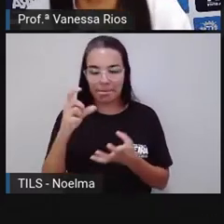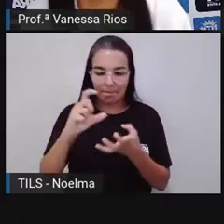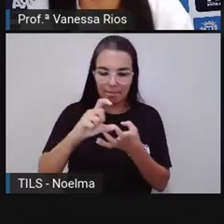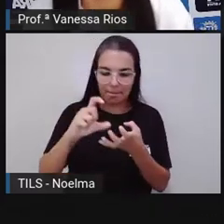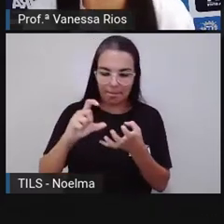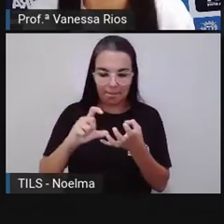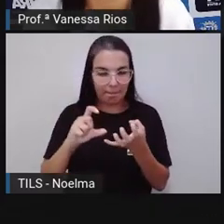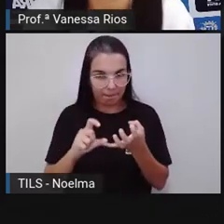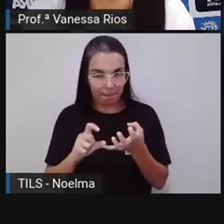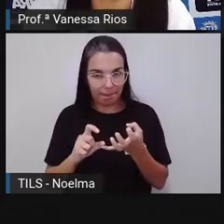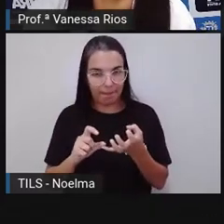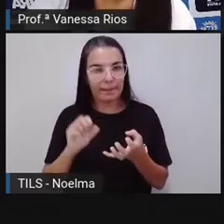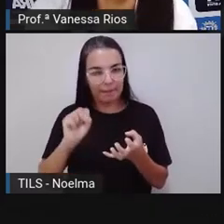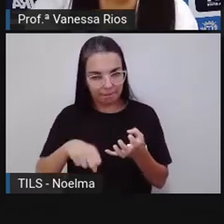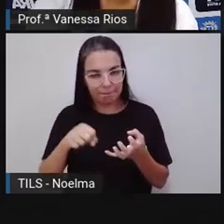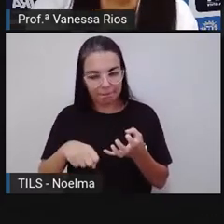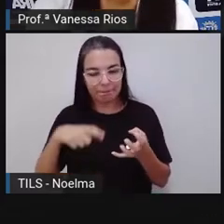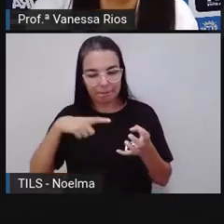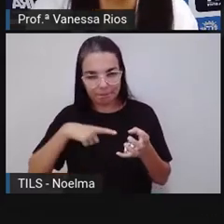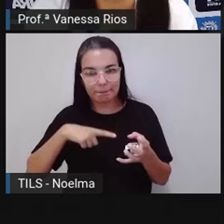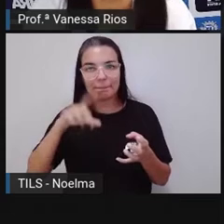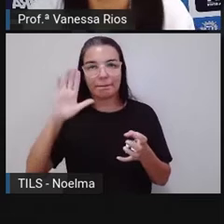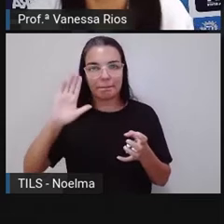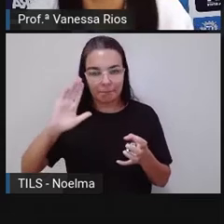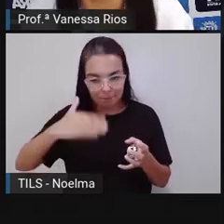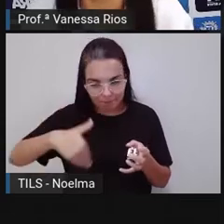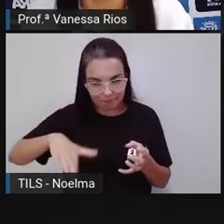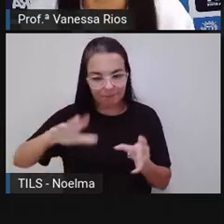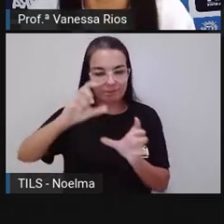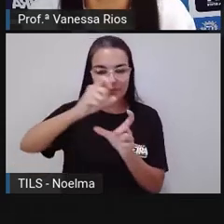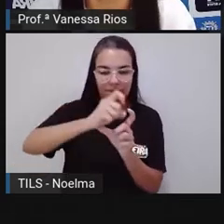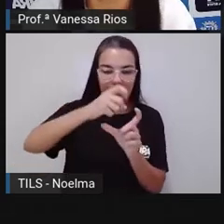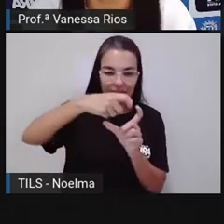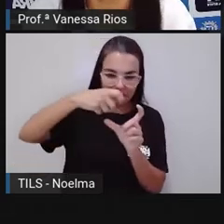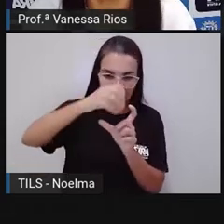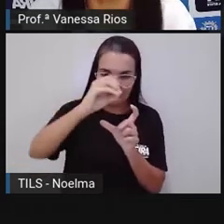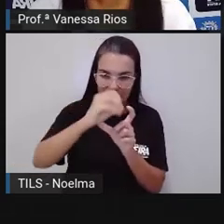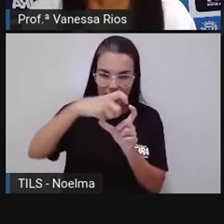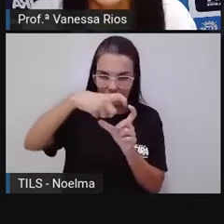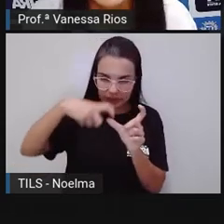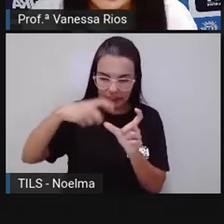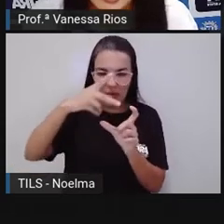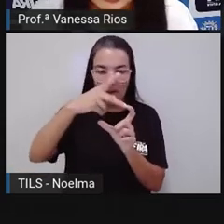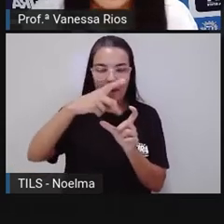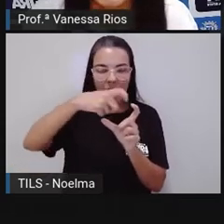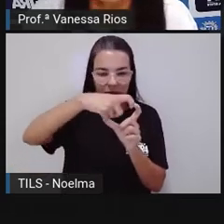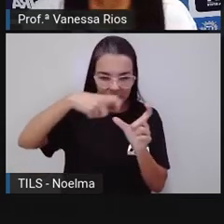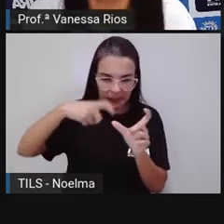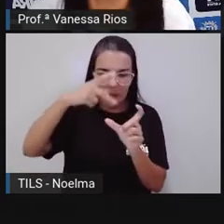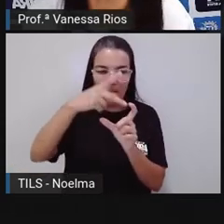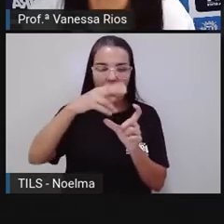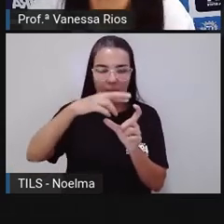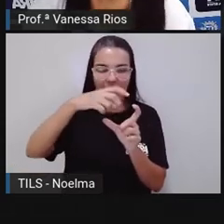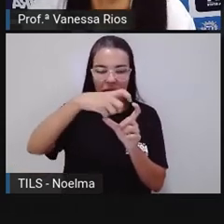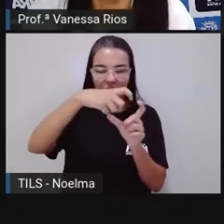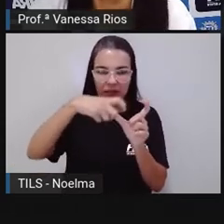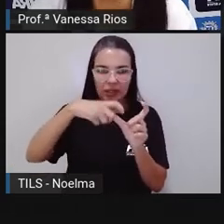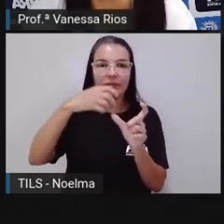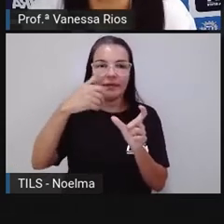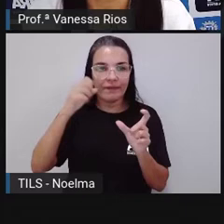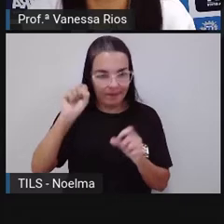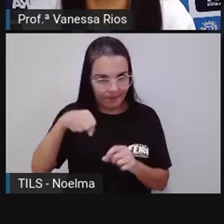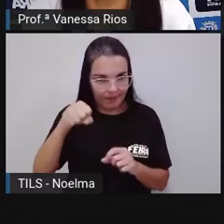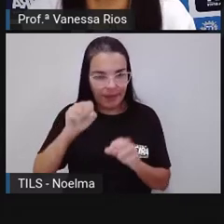paroxítonas e em proparoxítonas, mas elas não vão em toda a sua totalidade de palavras receber